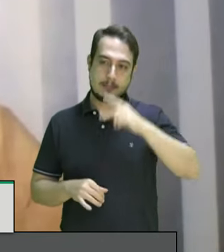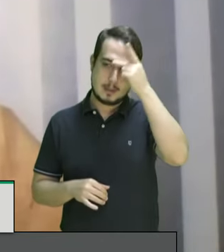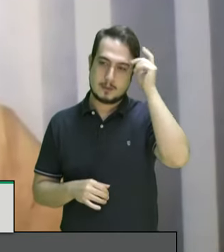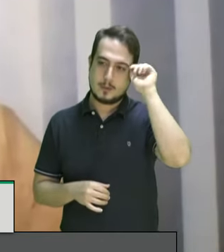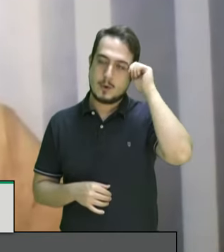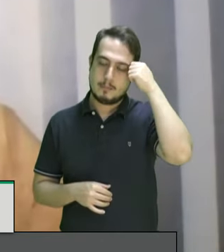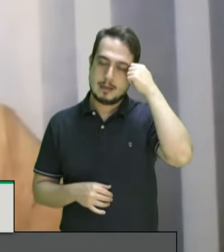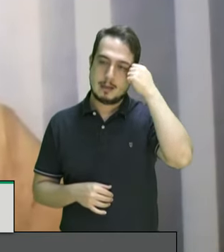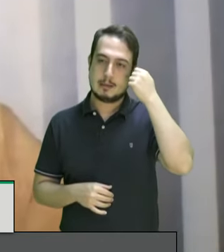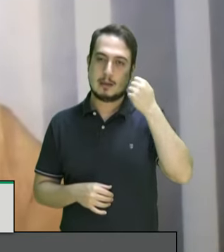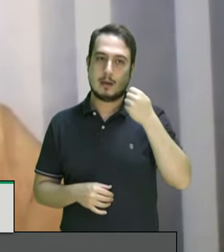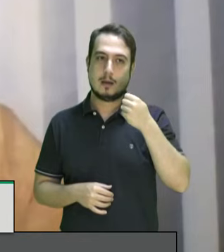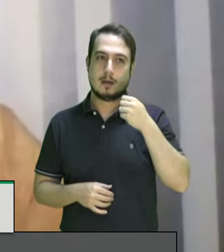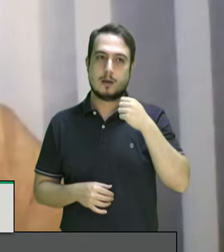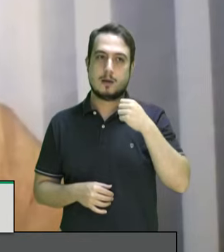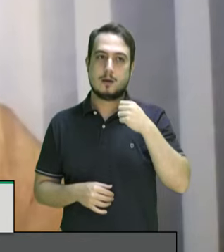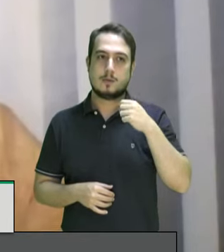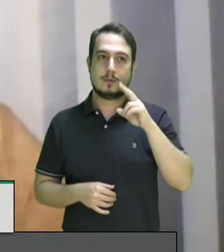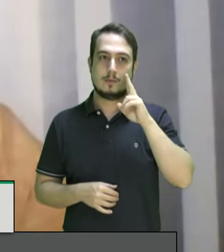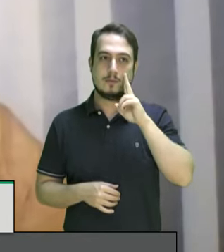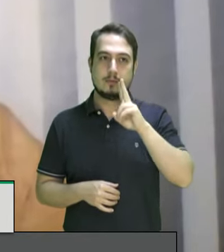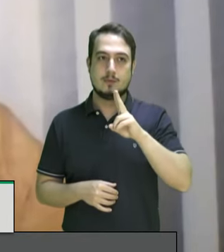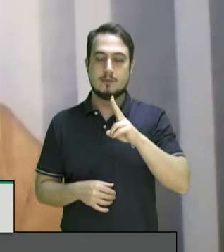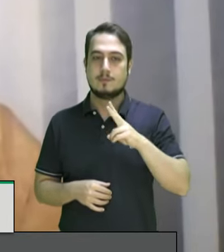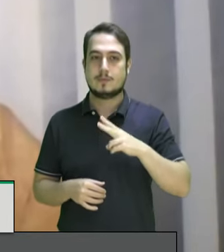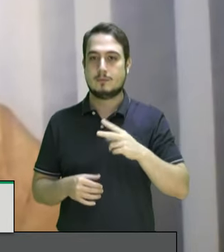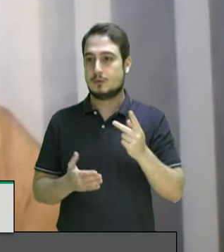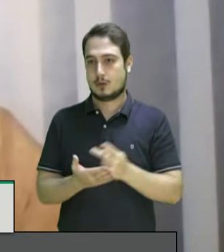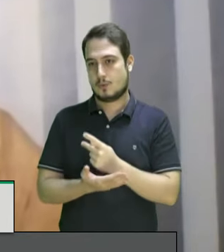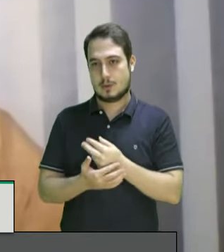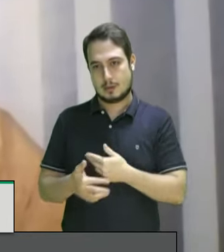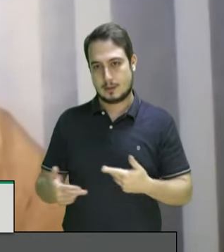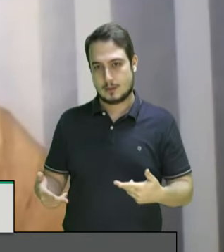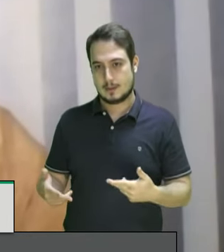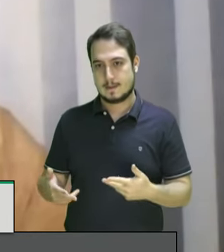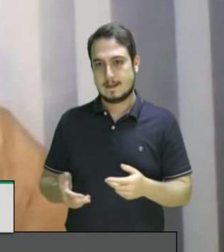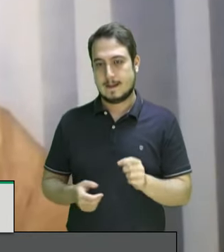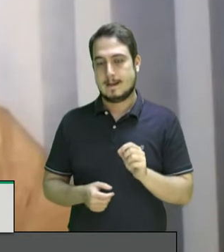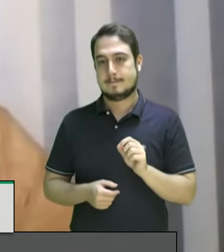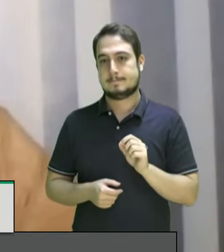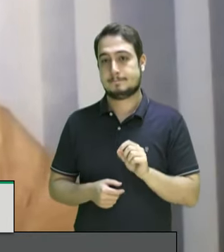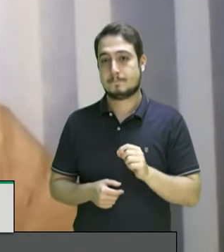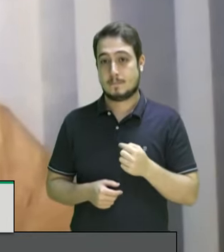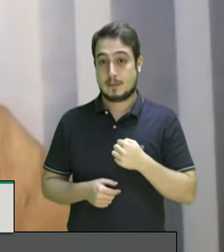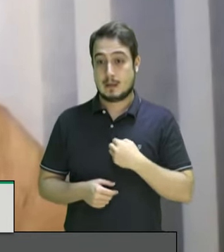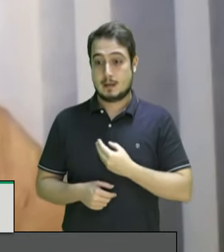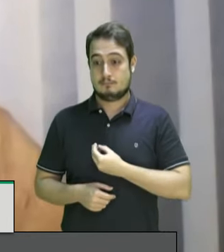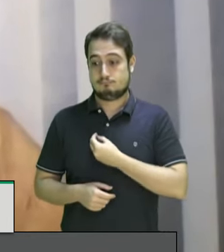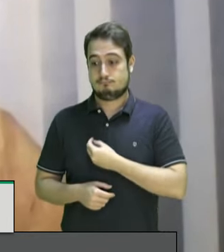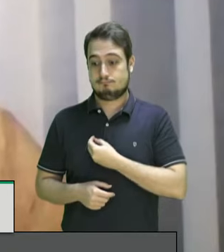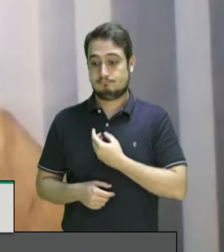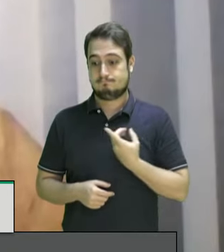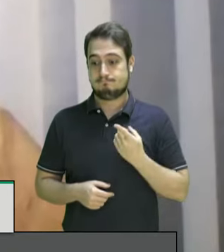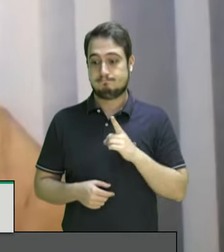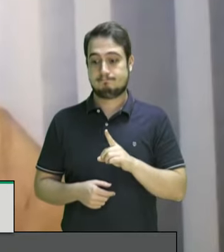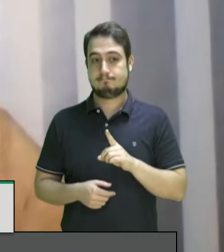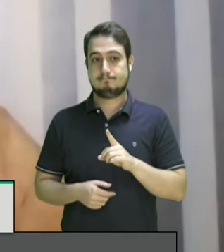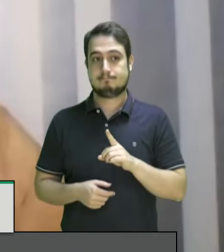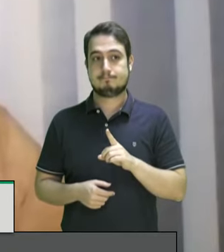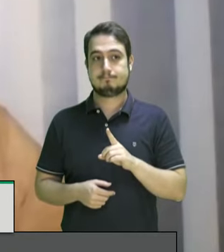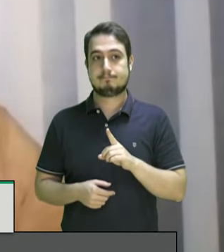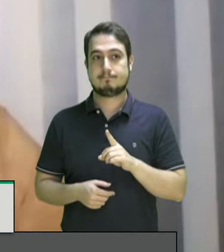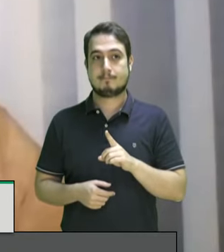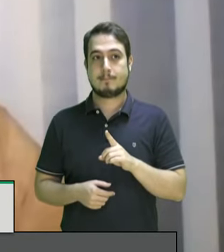vemos o estado de coisas que tem acontecido eu fico aqui com o meu irmão Jefferson